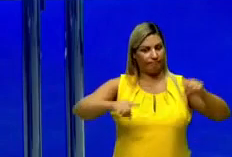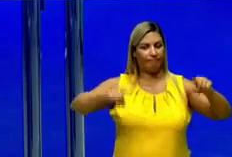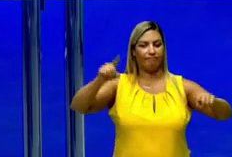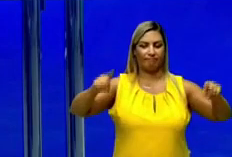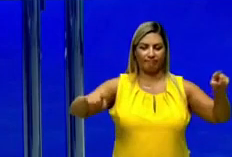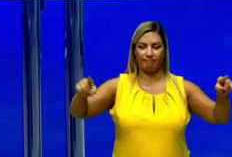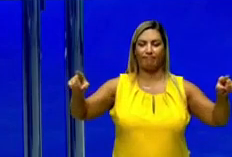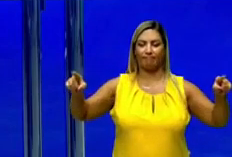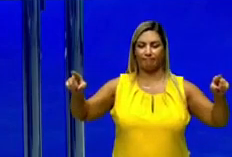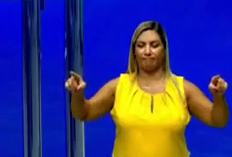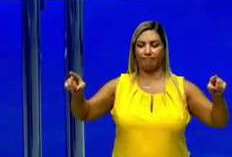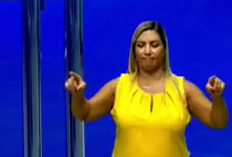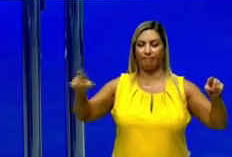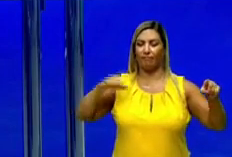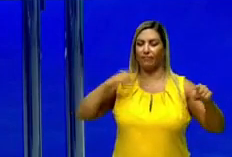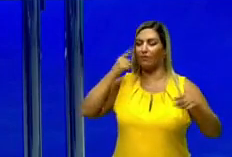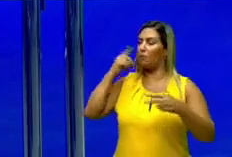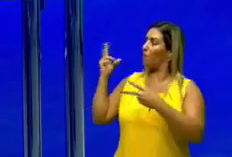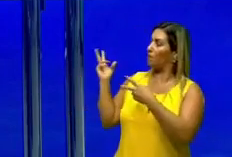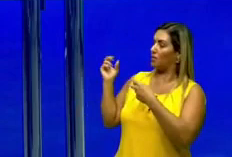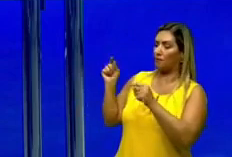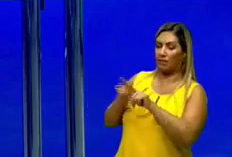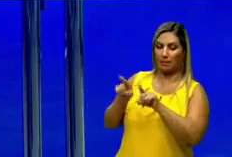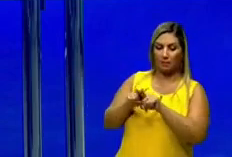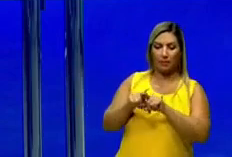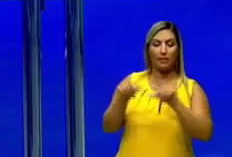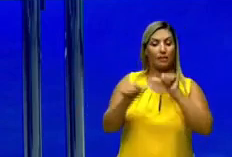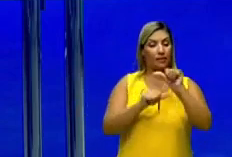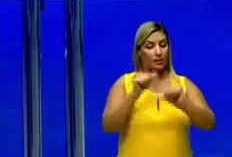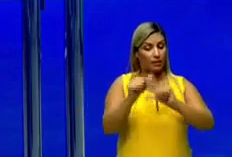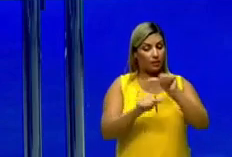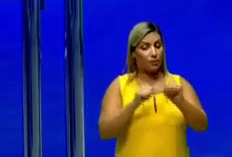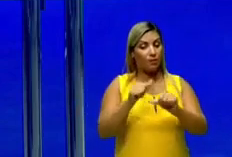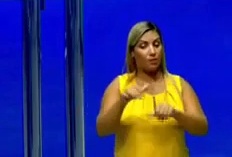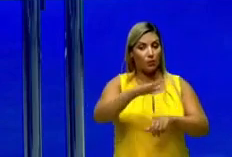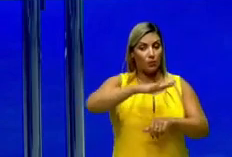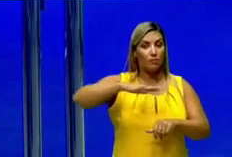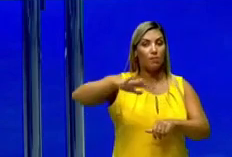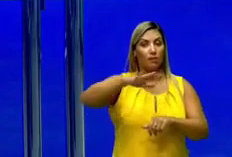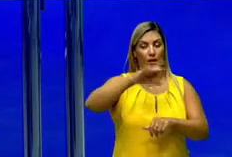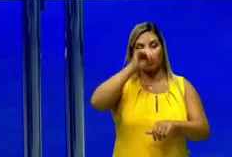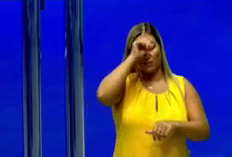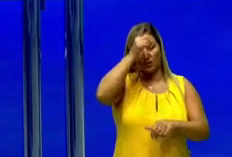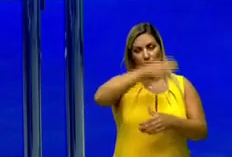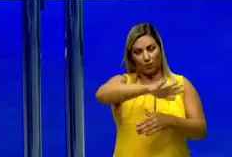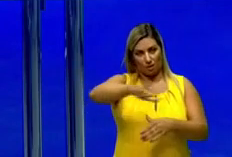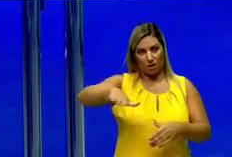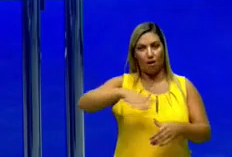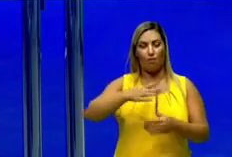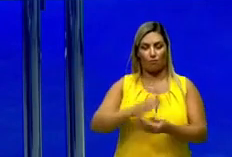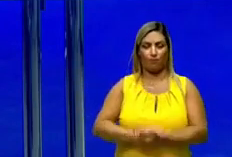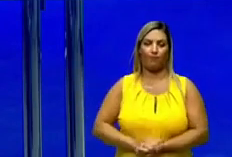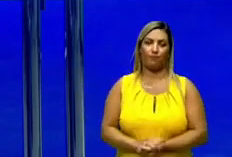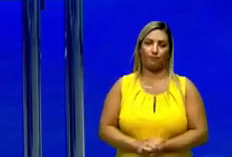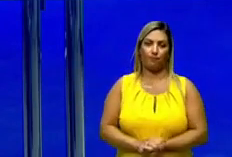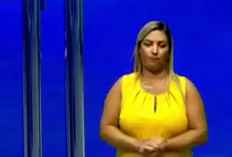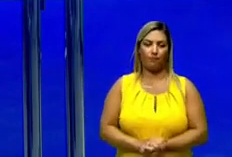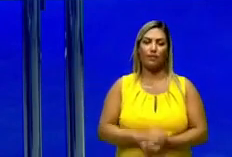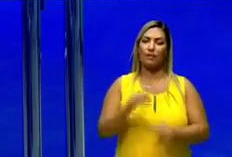Então aqui a gente vai ver isso também, a transformação intensa do espaço natural,